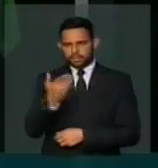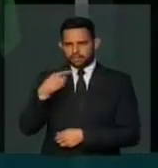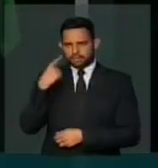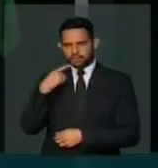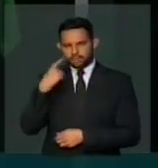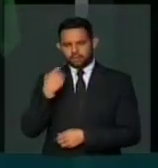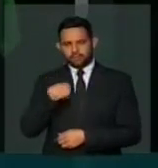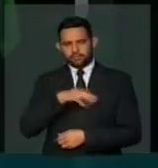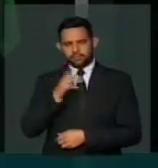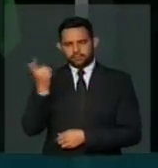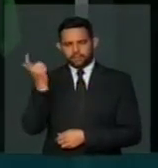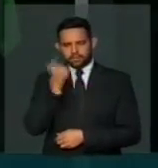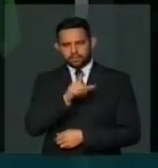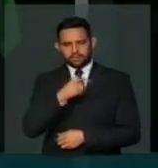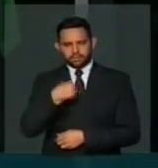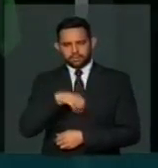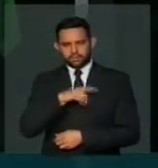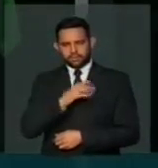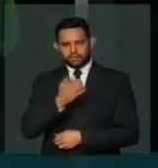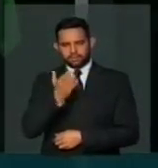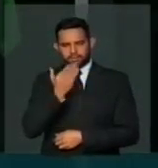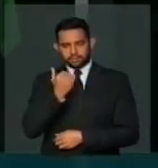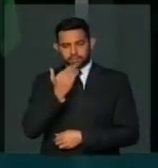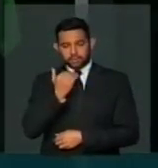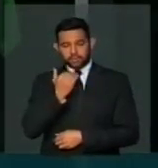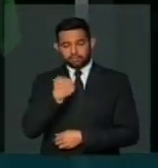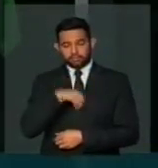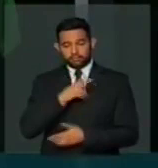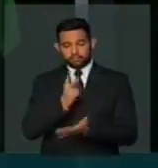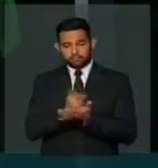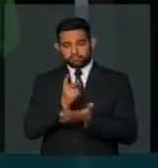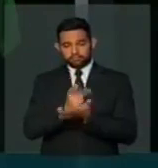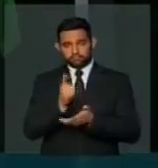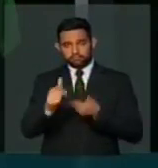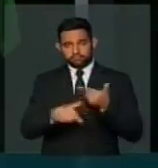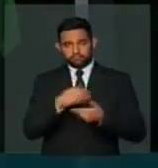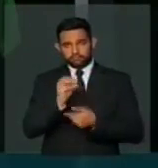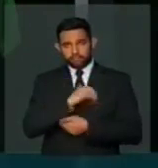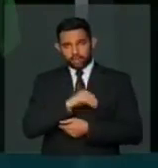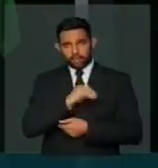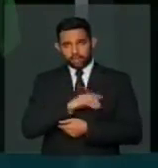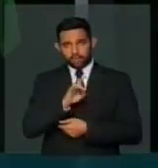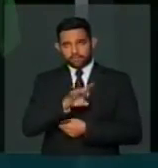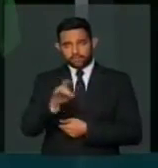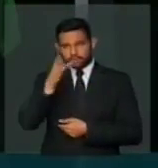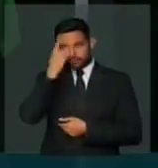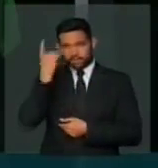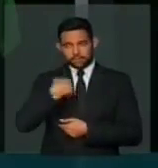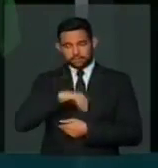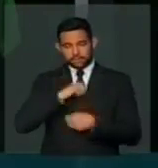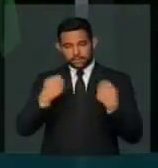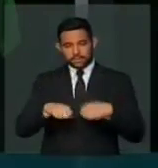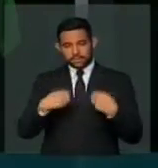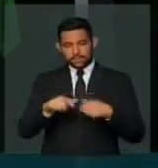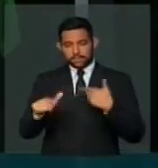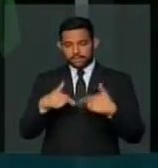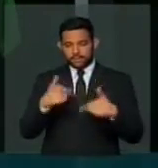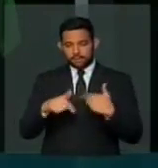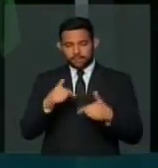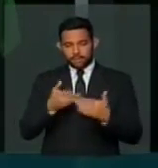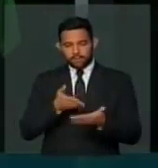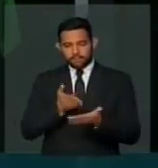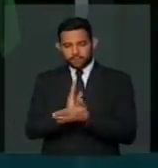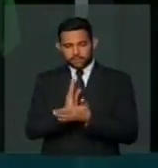possamos garantir o sustento dessas pessoas que dependem diretamente dessa atividade. A